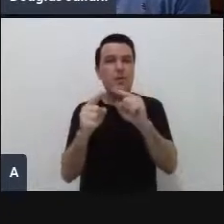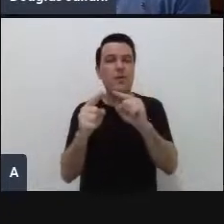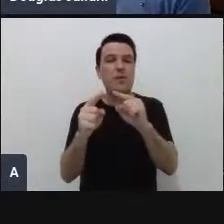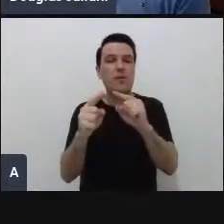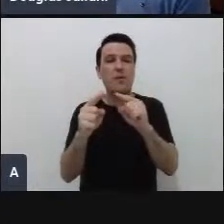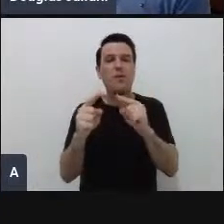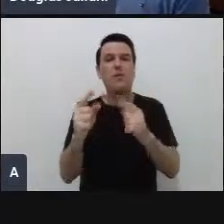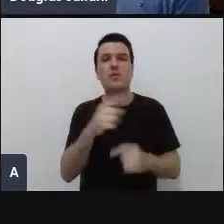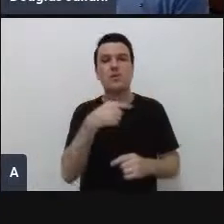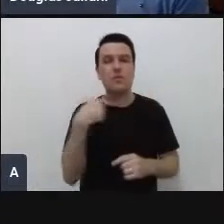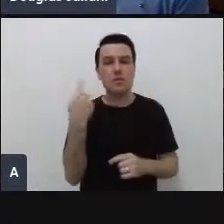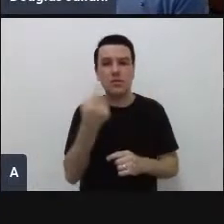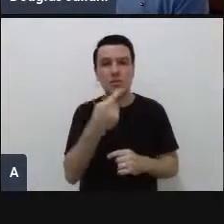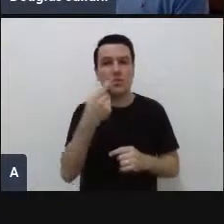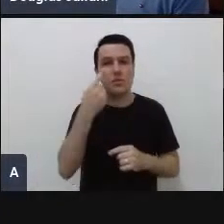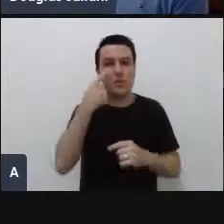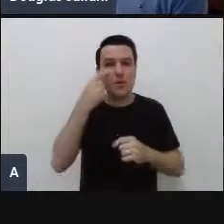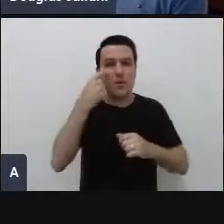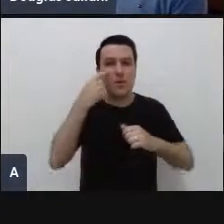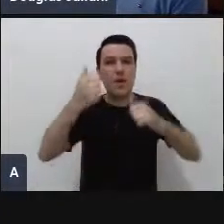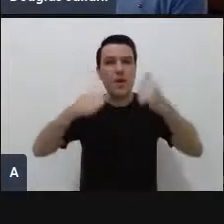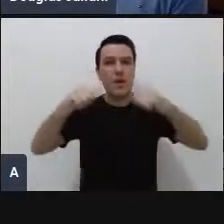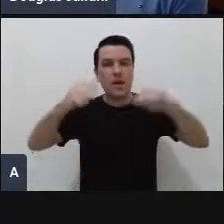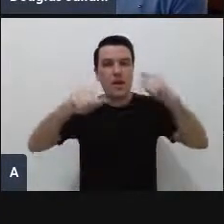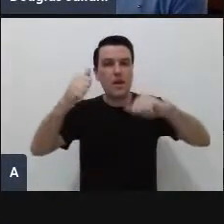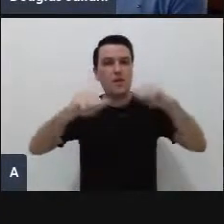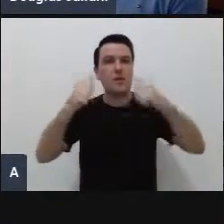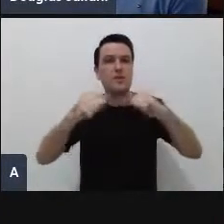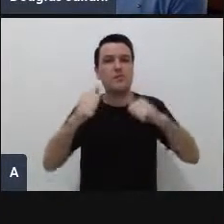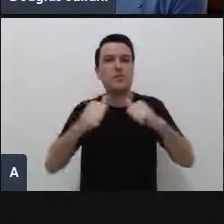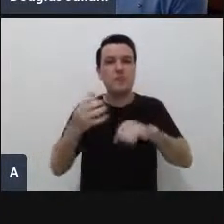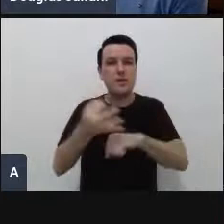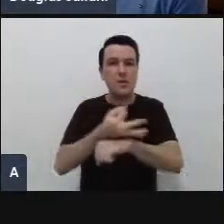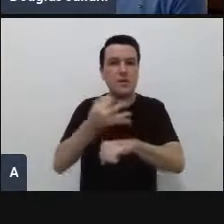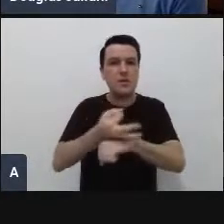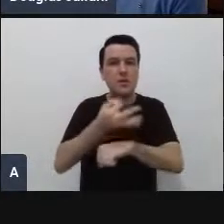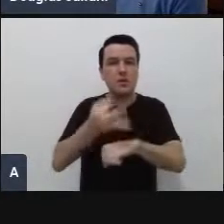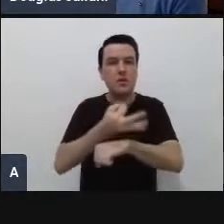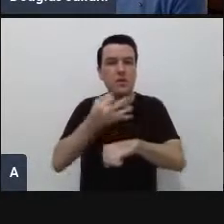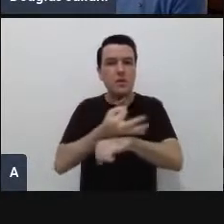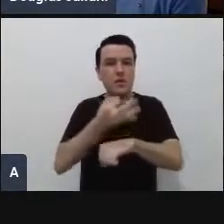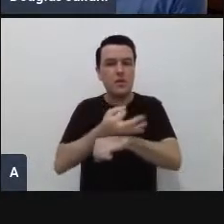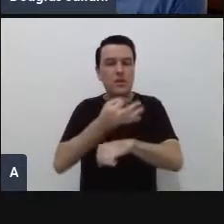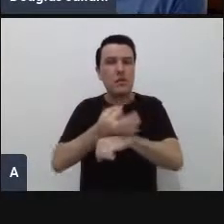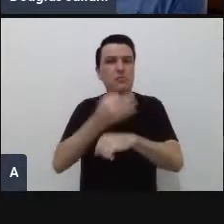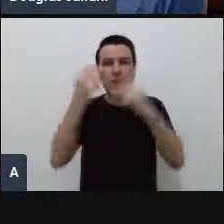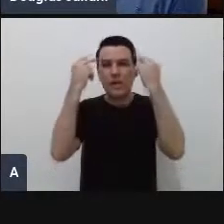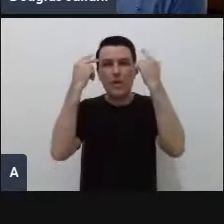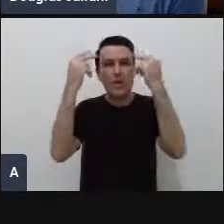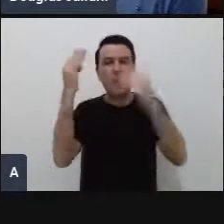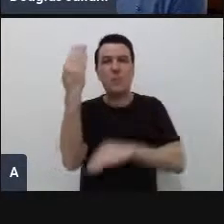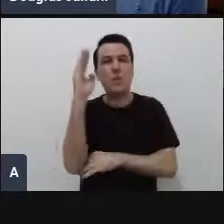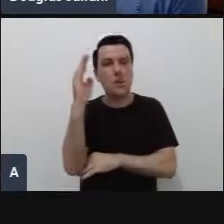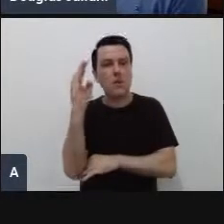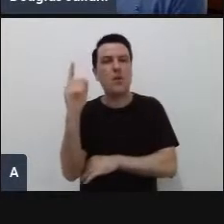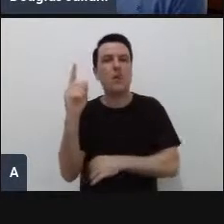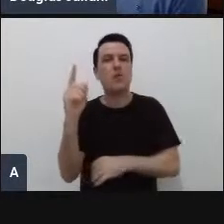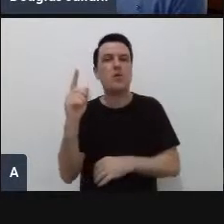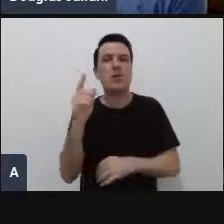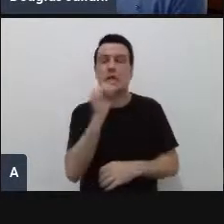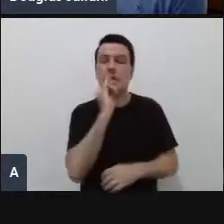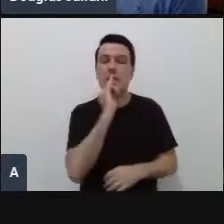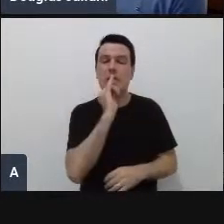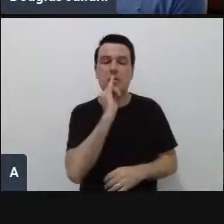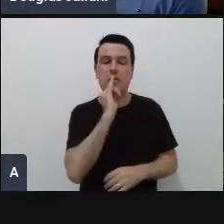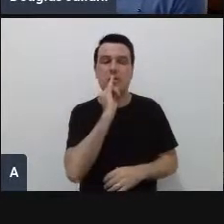que a gente analise o quanto que essa resistência natural biológica nos conduz quando a gente, por exemplo,